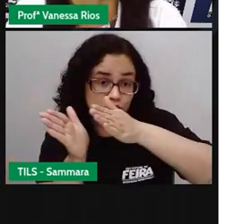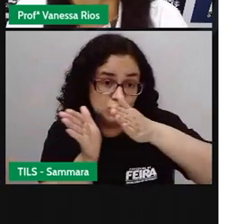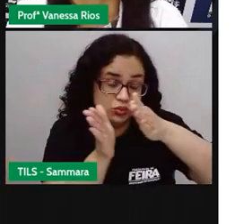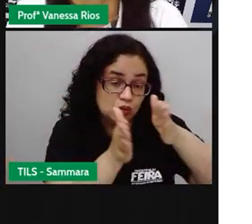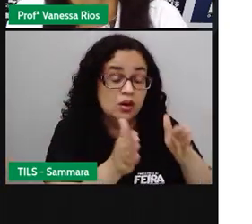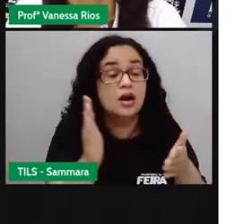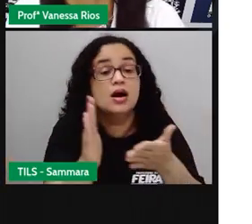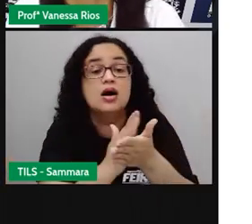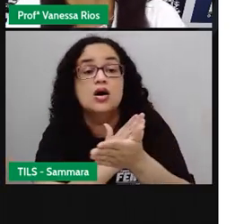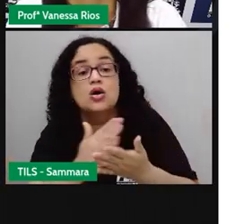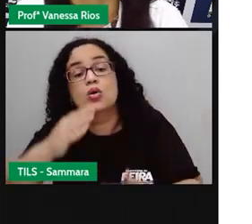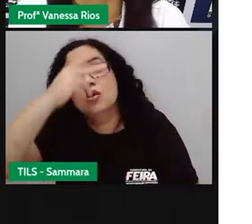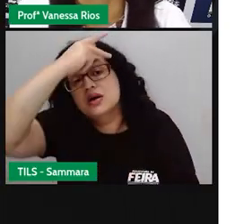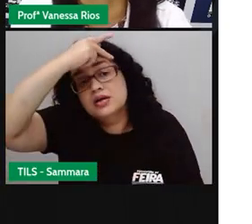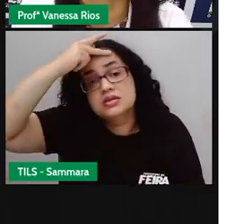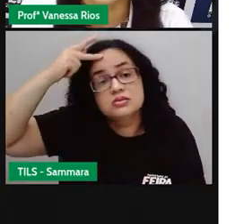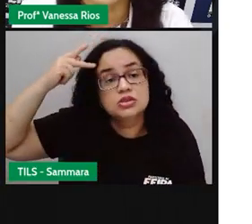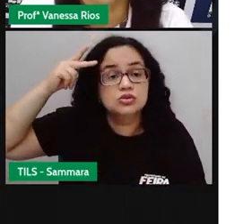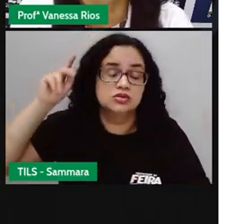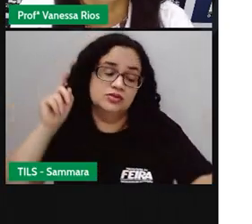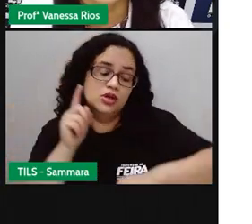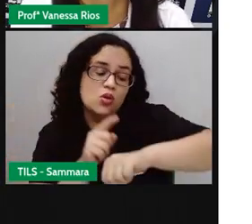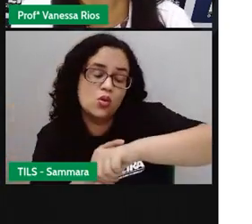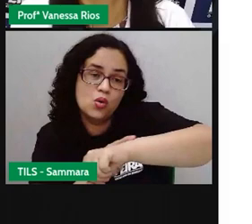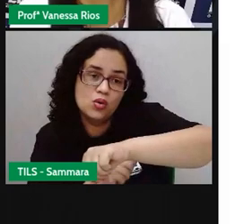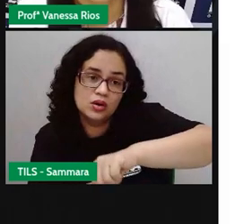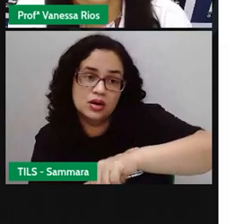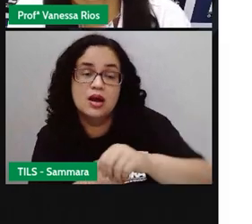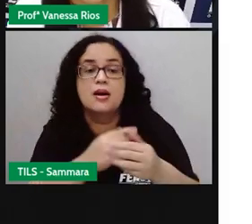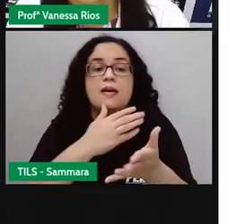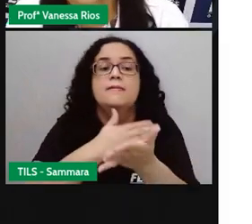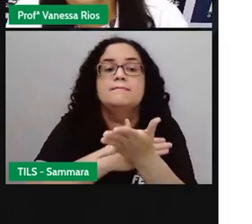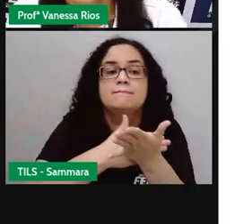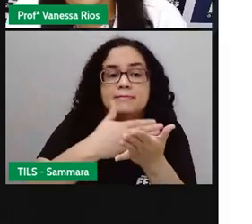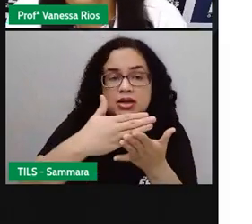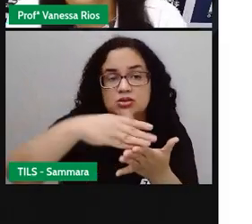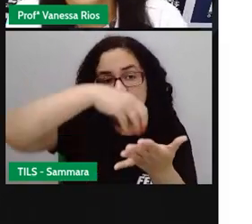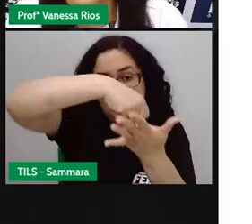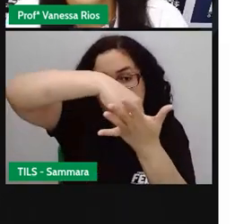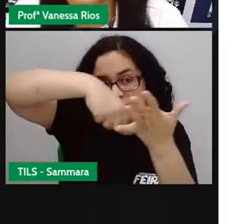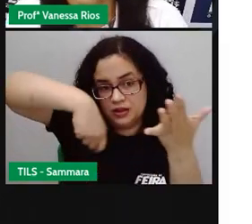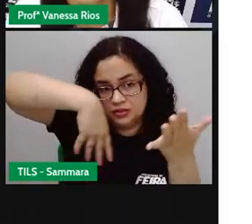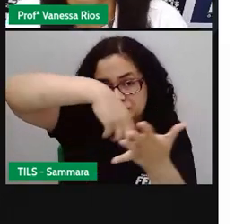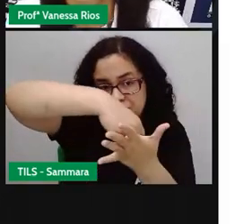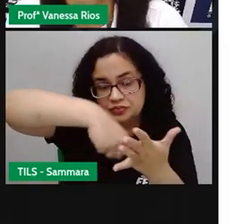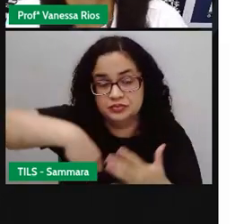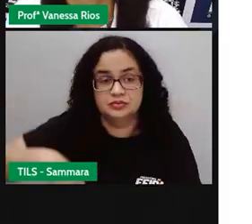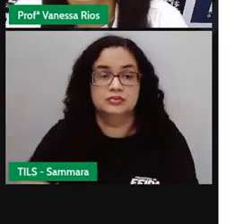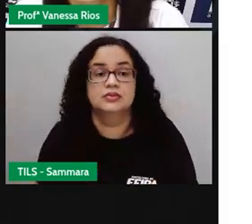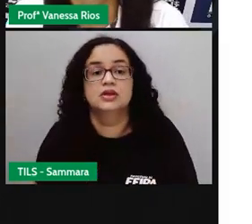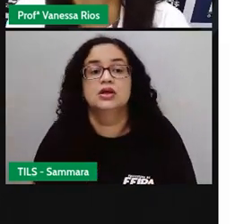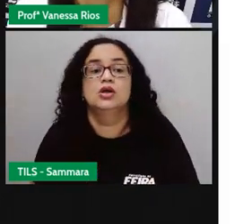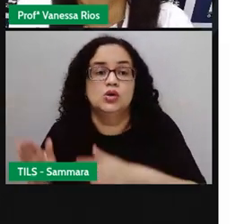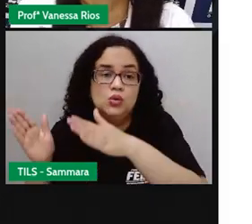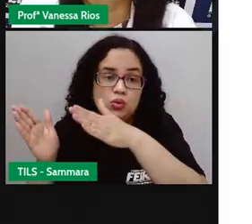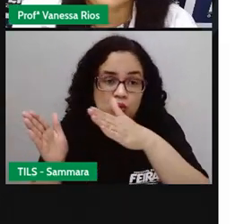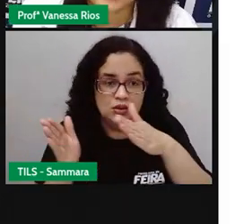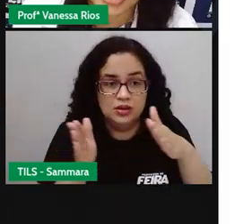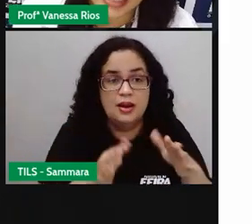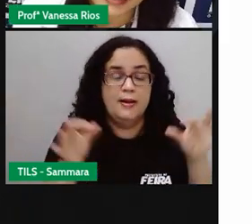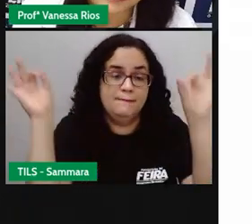Algumas pessoas até colocam o horário, né? Para iniciar aquela atividade. Isso é uma rotina